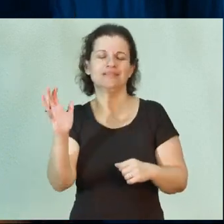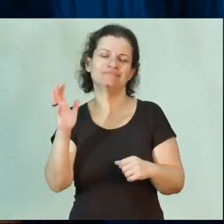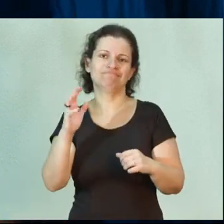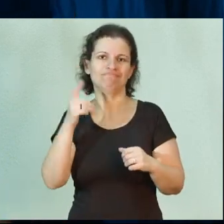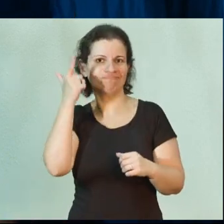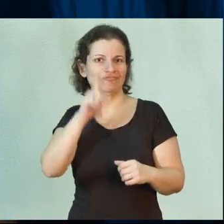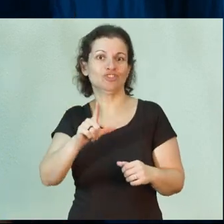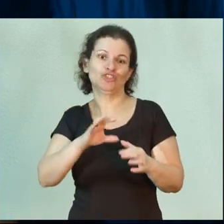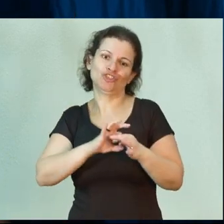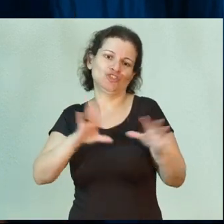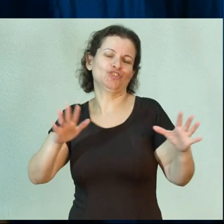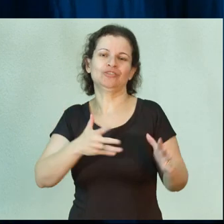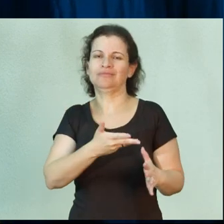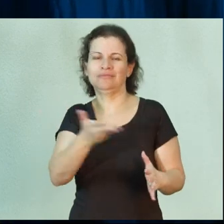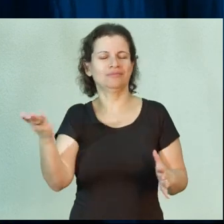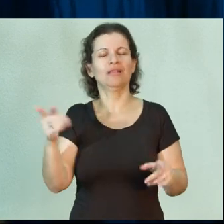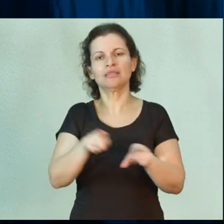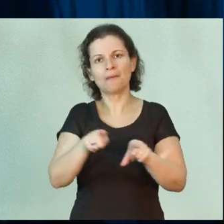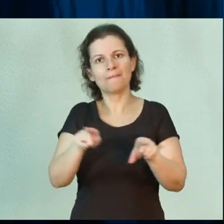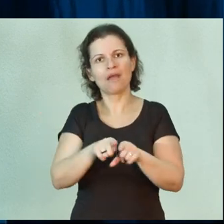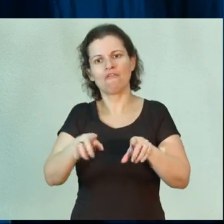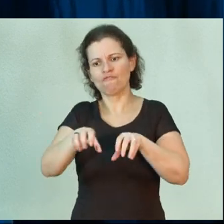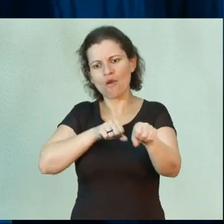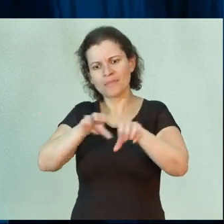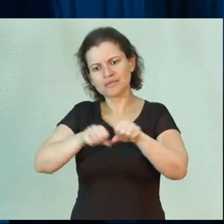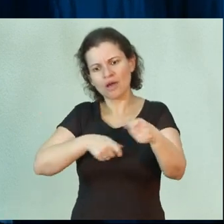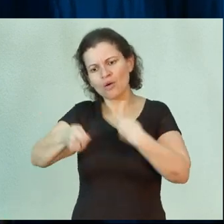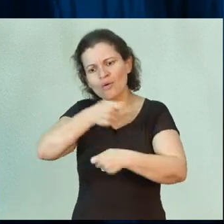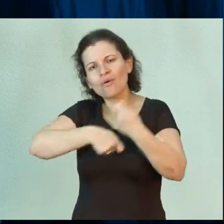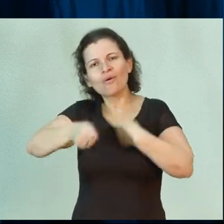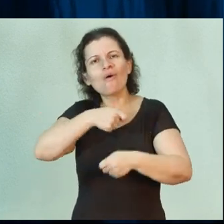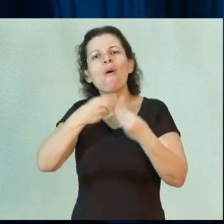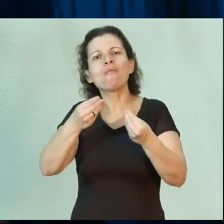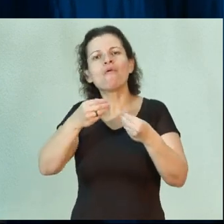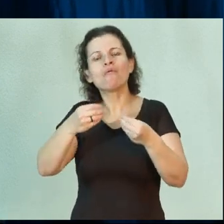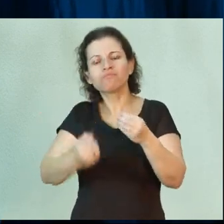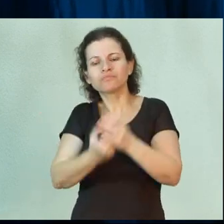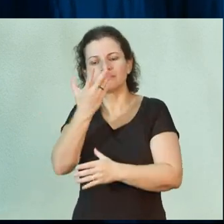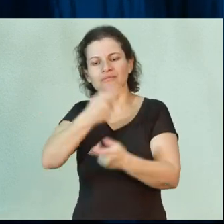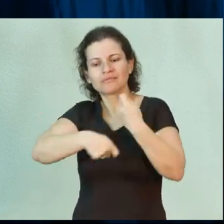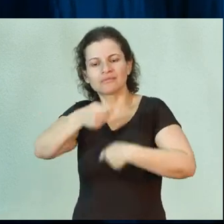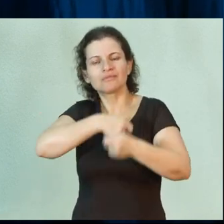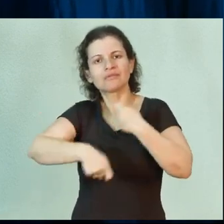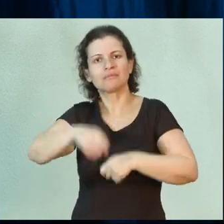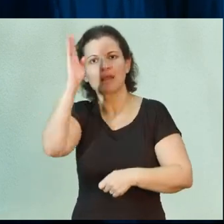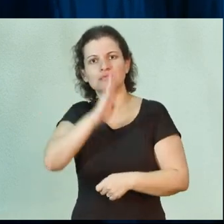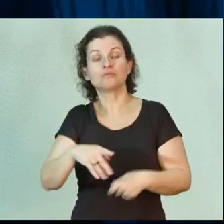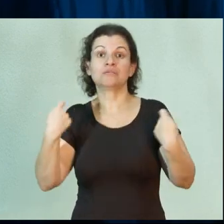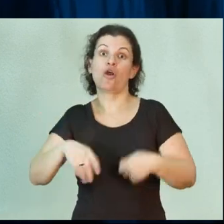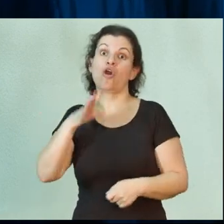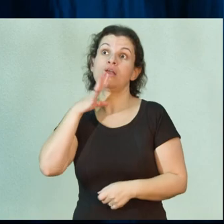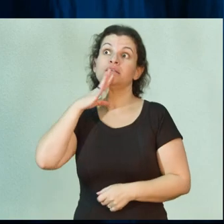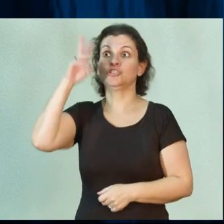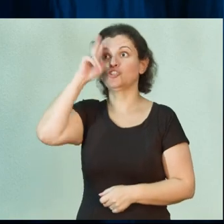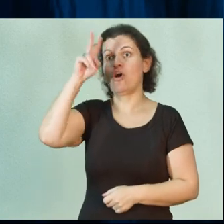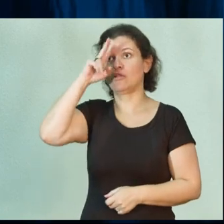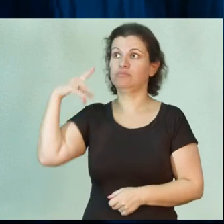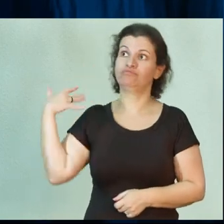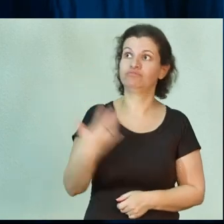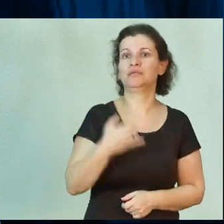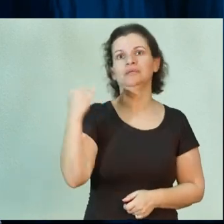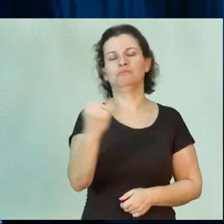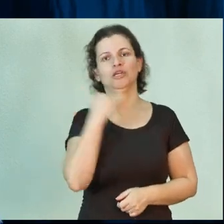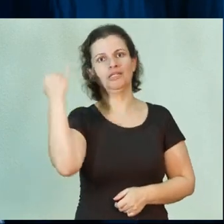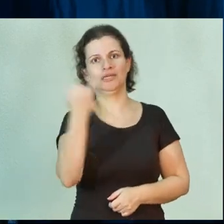e um peculiar processo de formação econômica do Brasil, ele tem que ter um conhecimento histórico bastante importante.